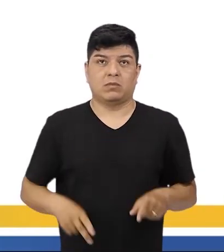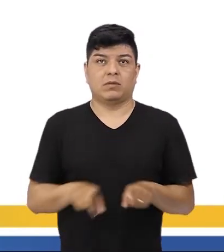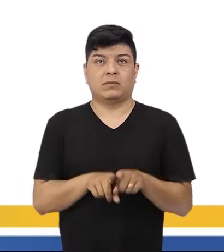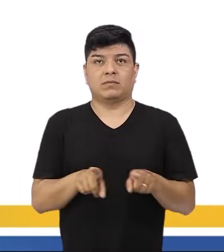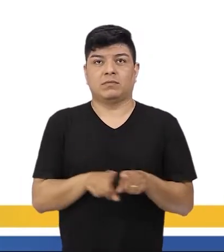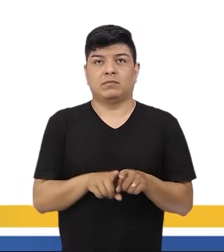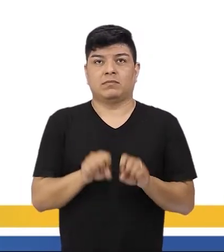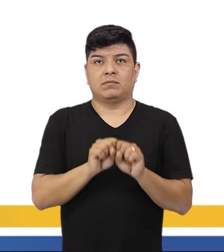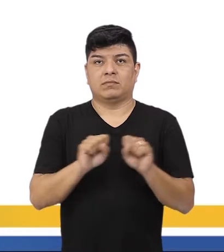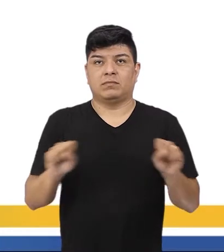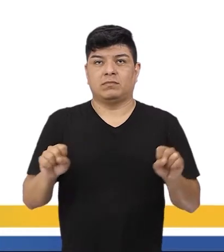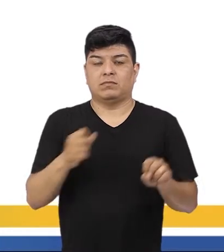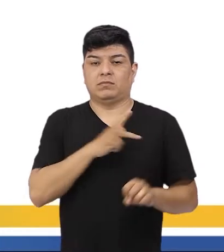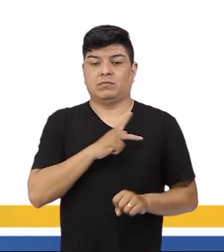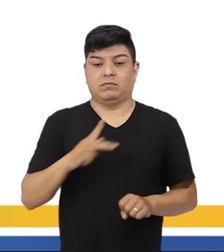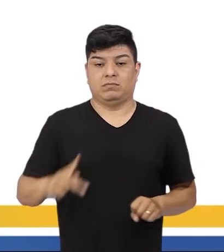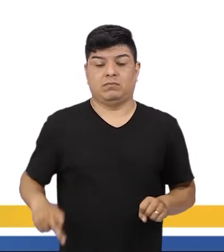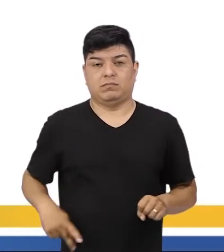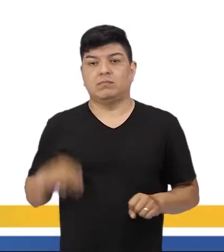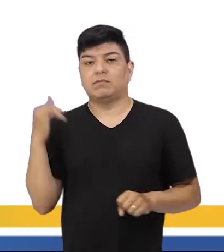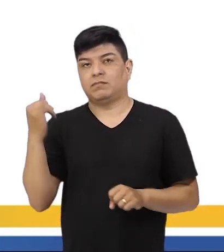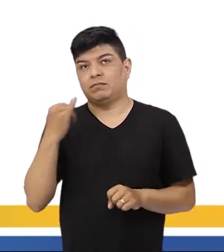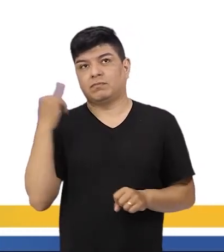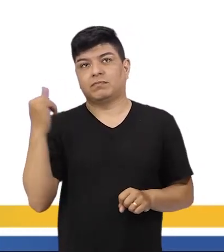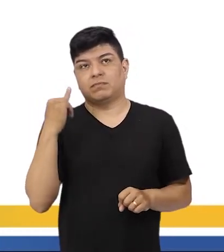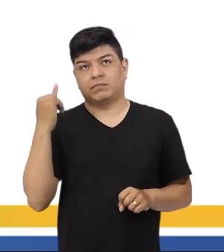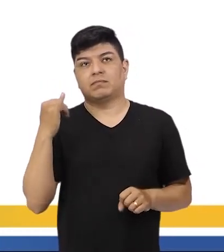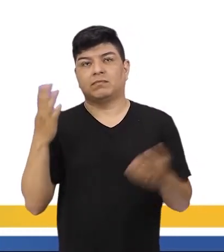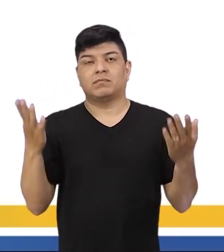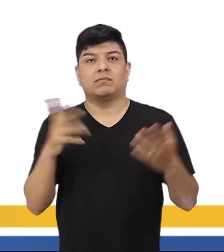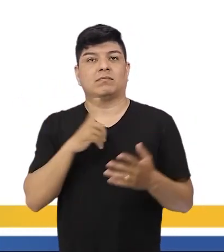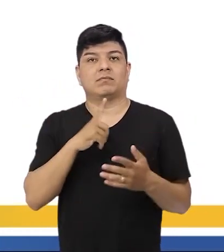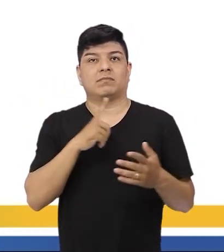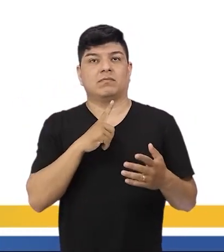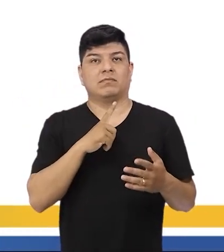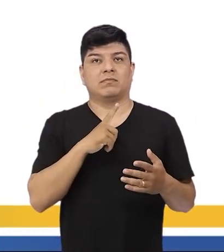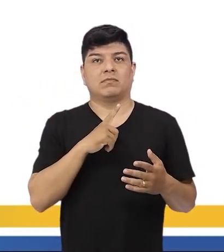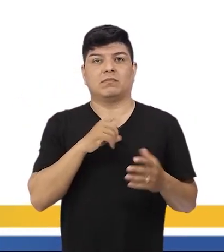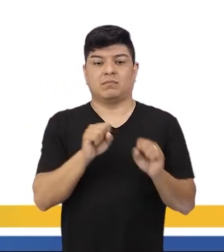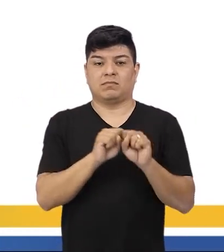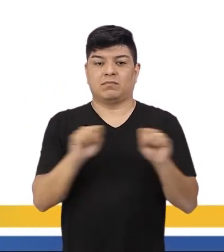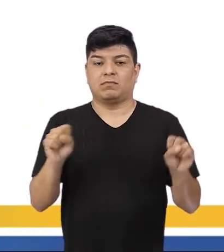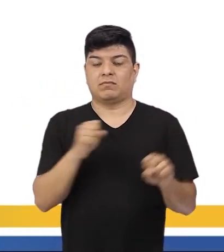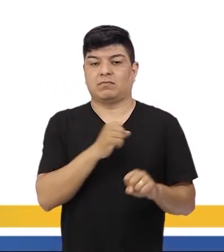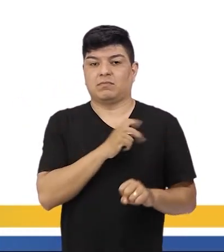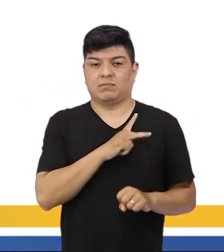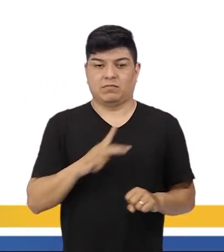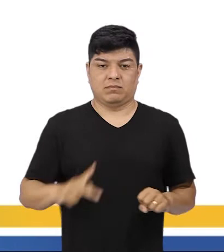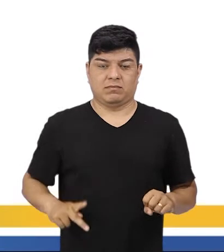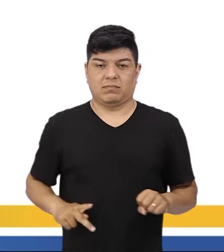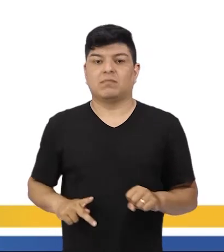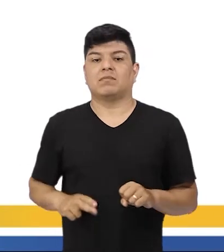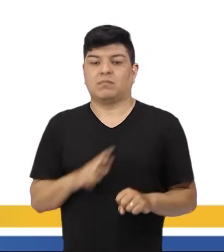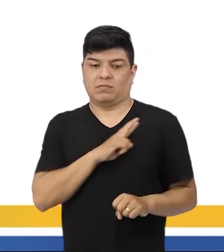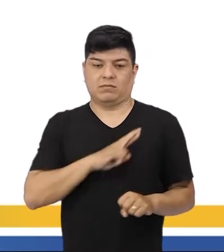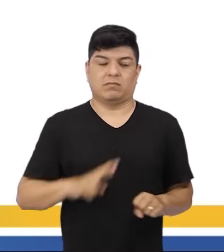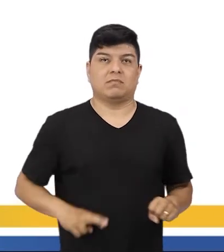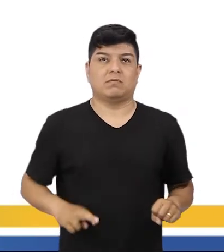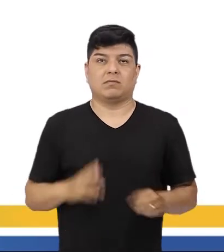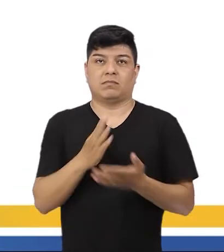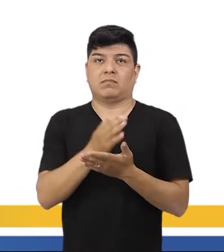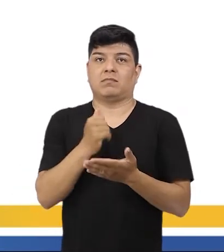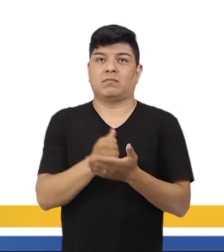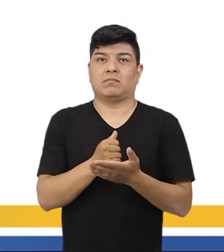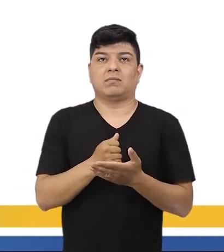presidencialista, muito interessante aqui, né? Agora a gente tem o sistema presidencialista e a República. A divisão de